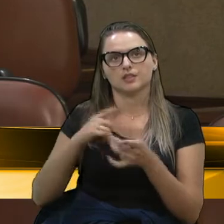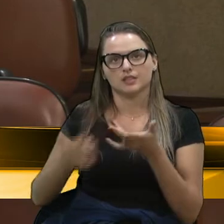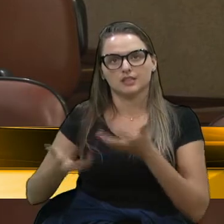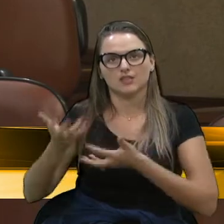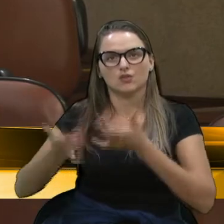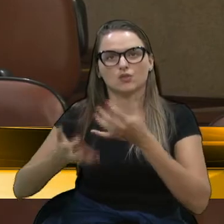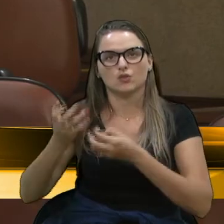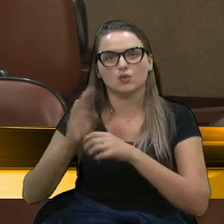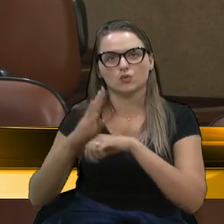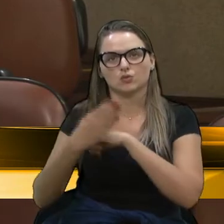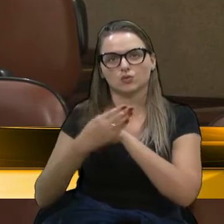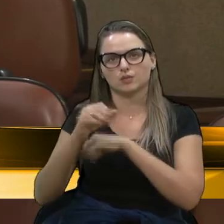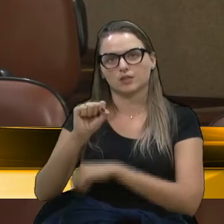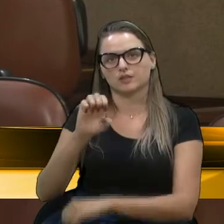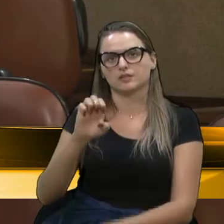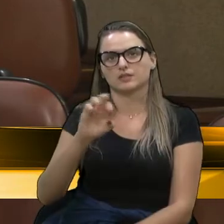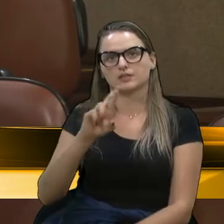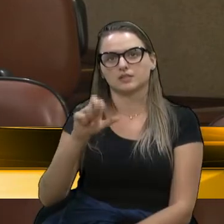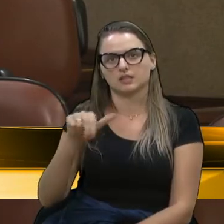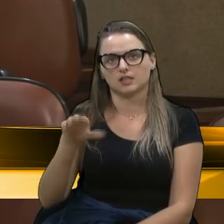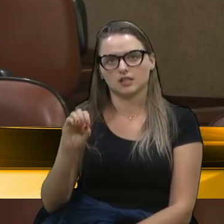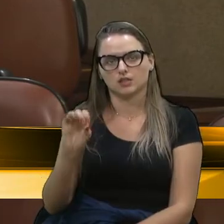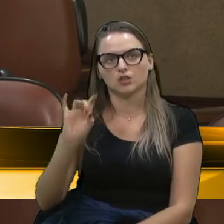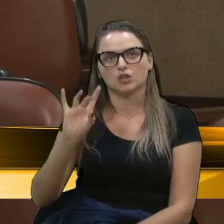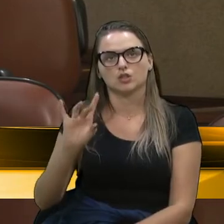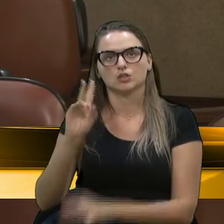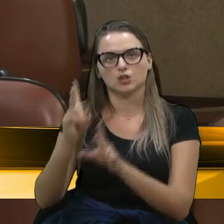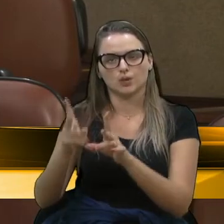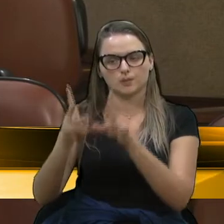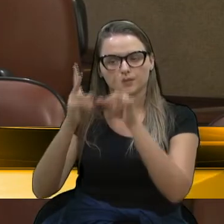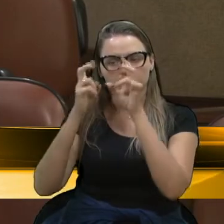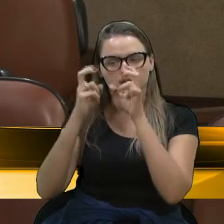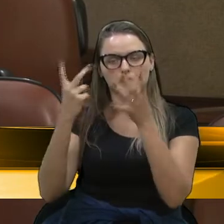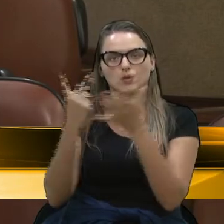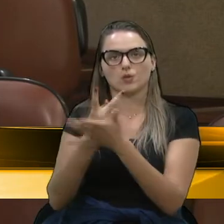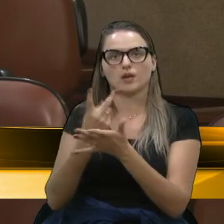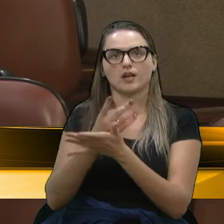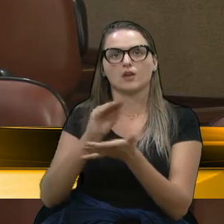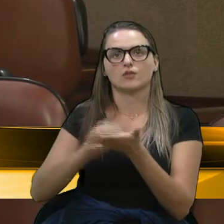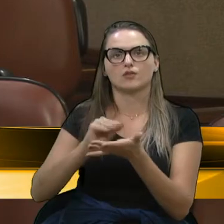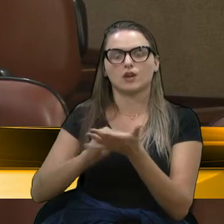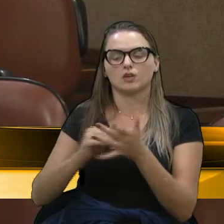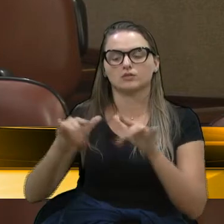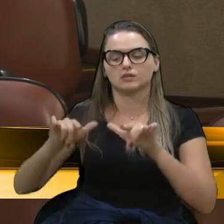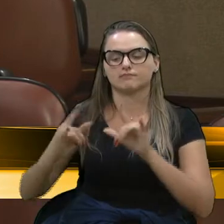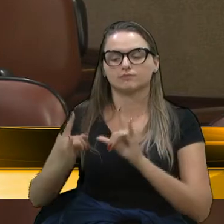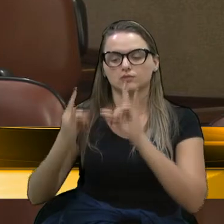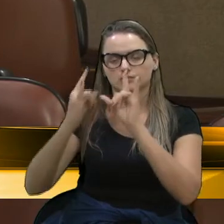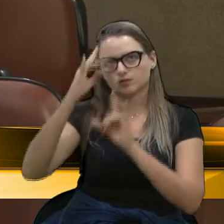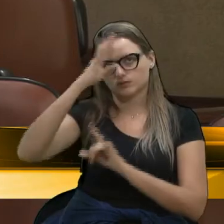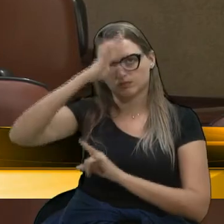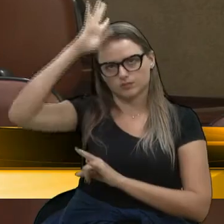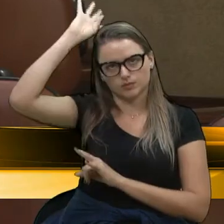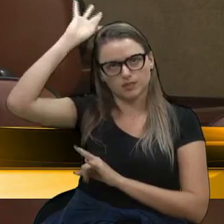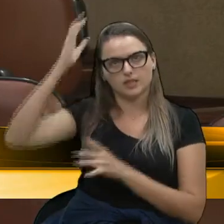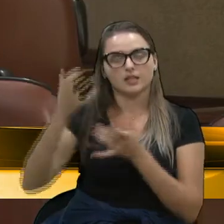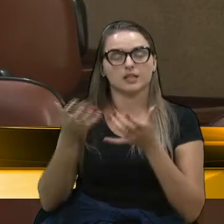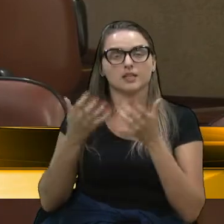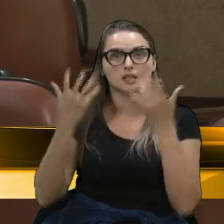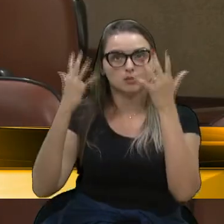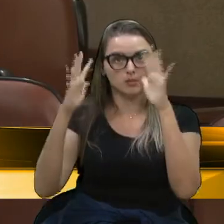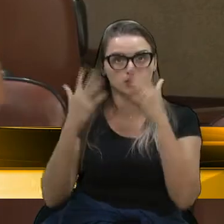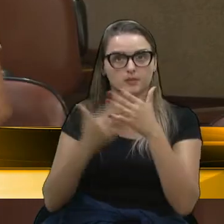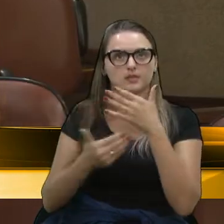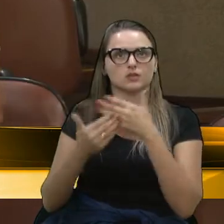Serrano e ali nós só constatemos o erro, foi na descentralização dos corpos de bombeiros. Queremos parabenizar o corpo de